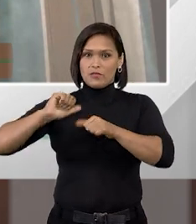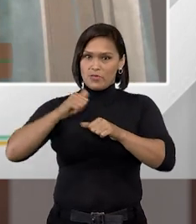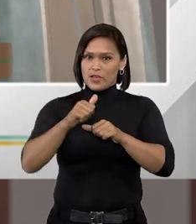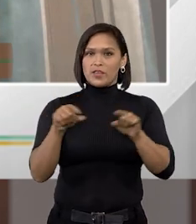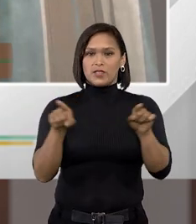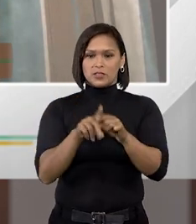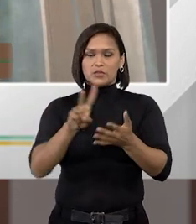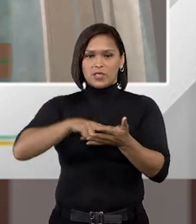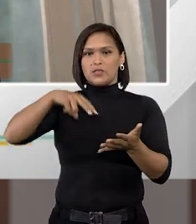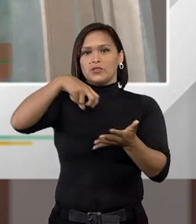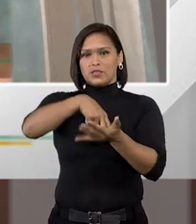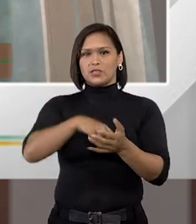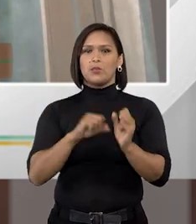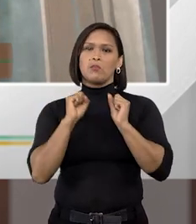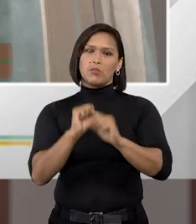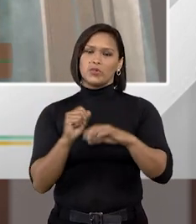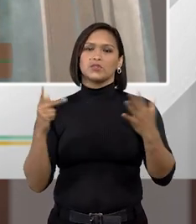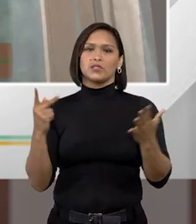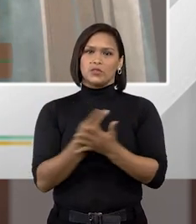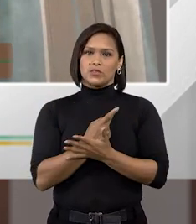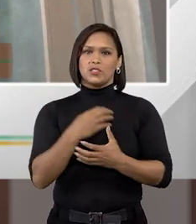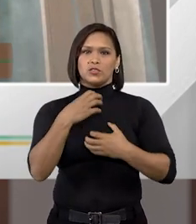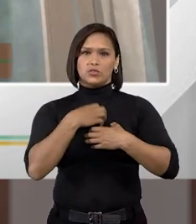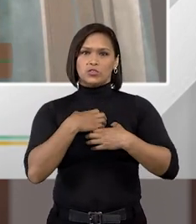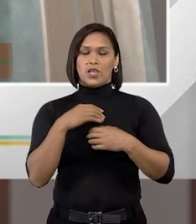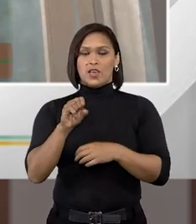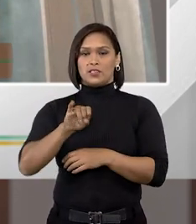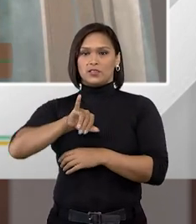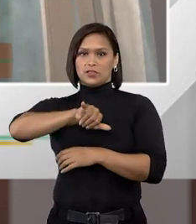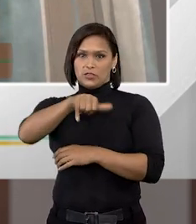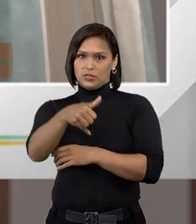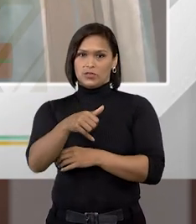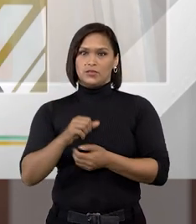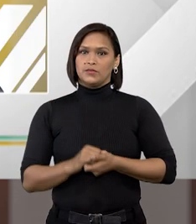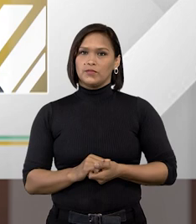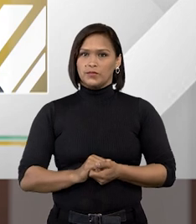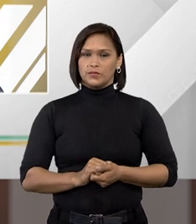para que a condenação possa ser feita essa é a posição do STJ